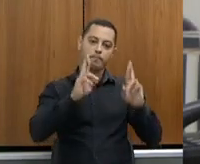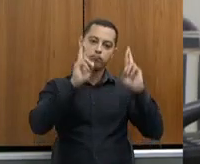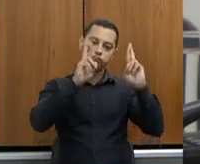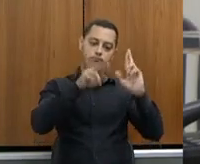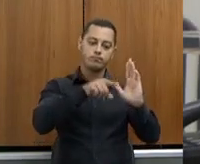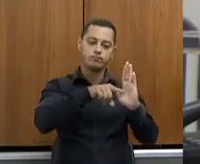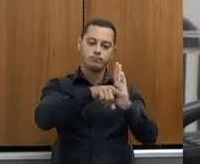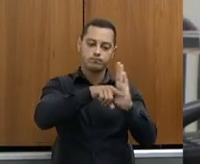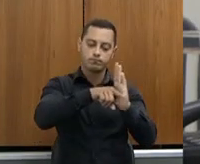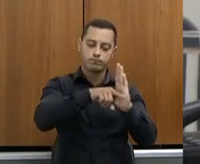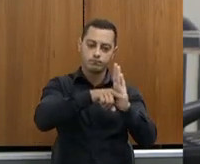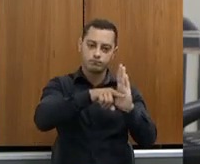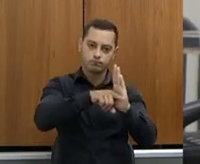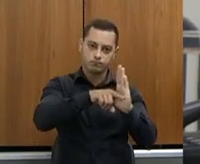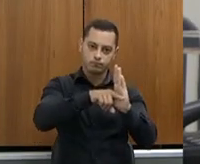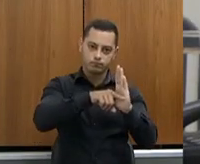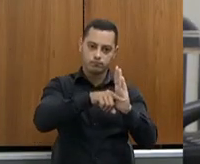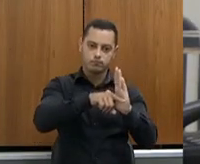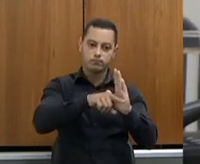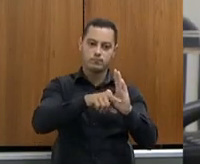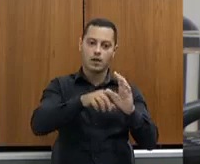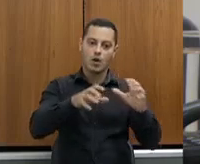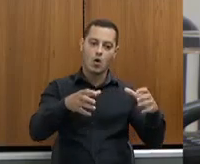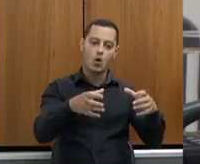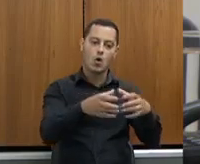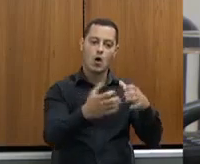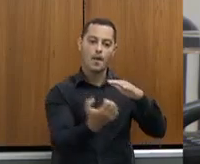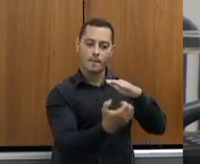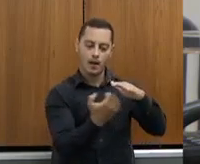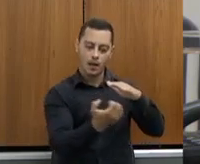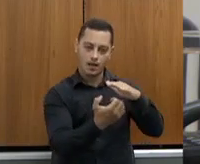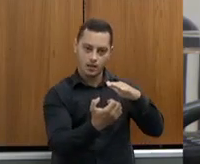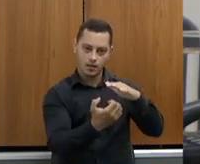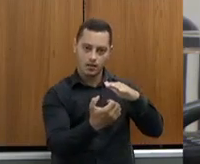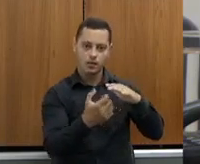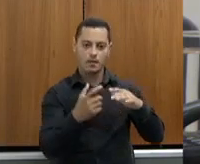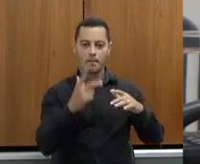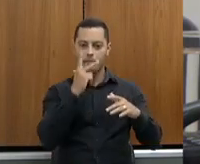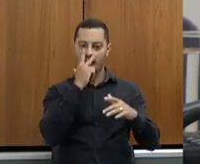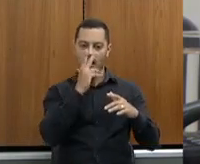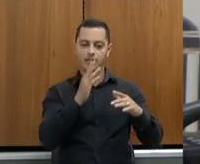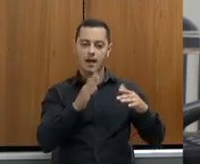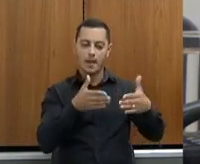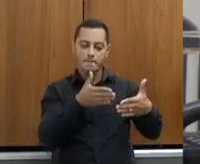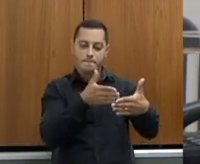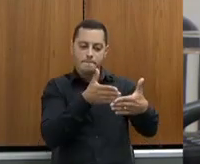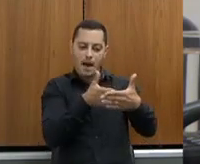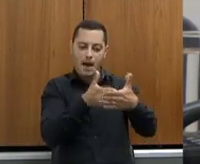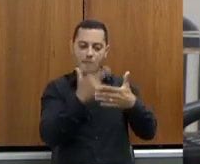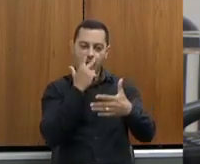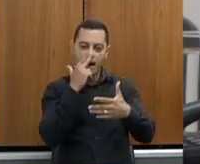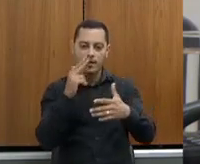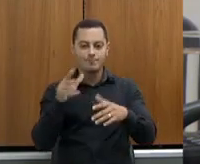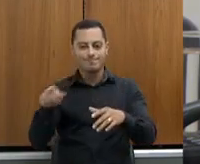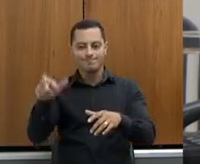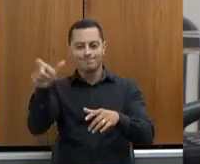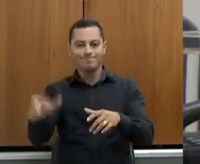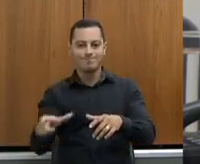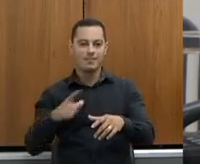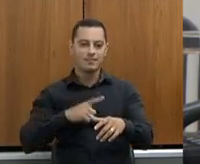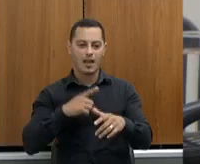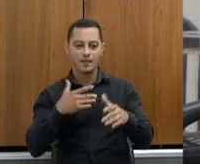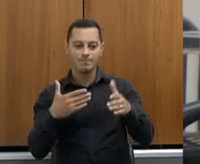consórcio, nós temos uma oportunidade de quebrar essa barreira, talvez aquela barreira do trauma do